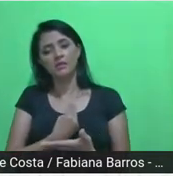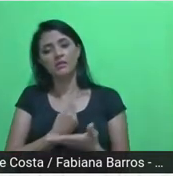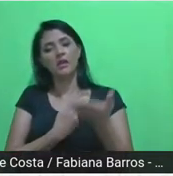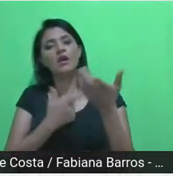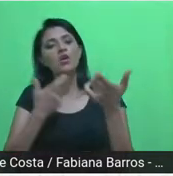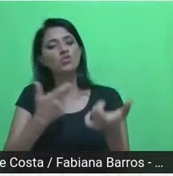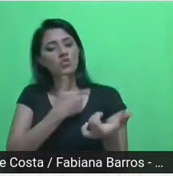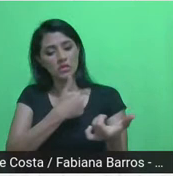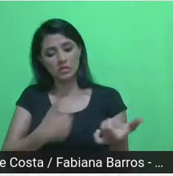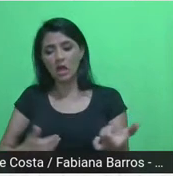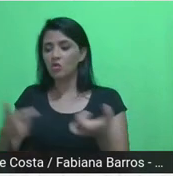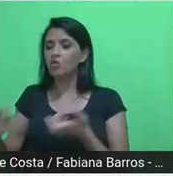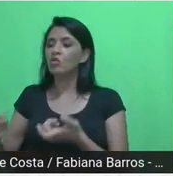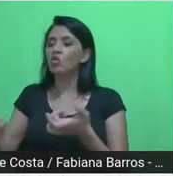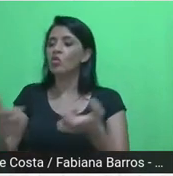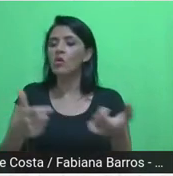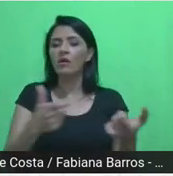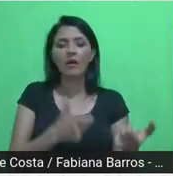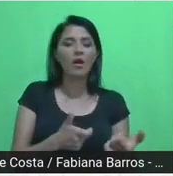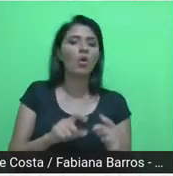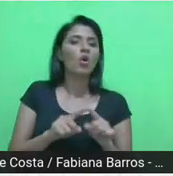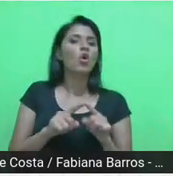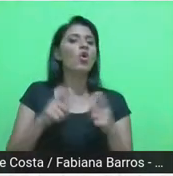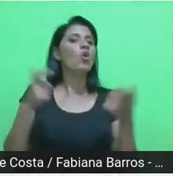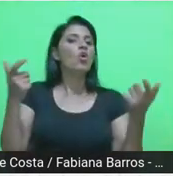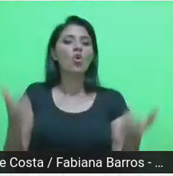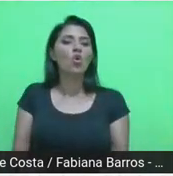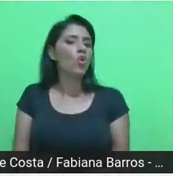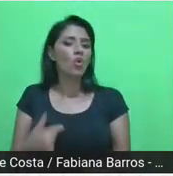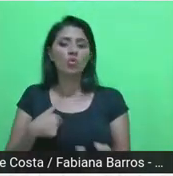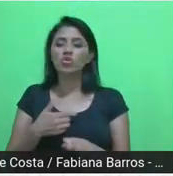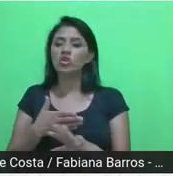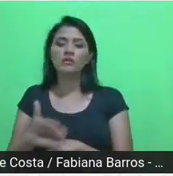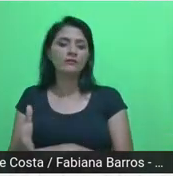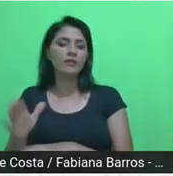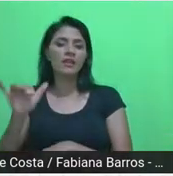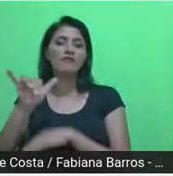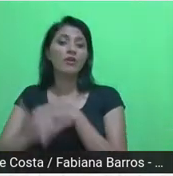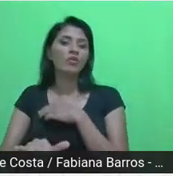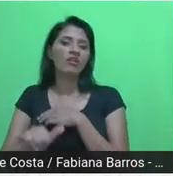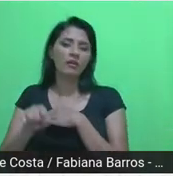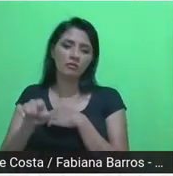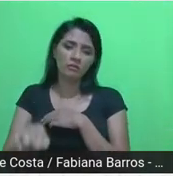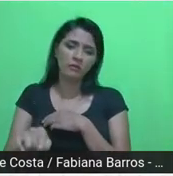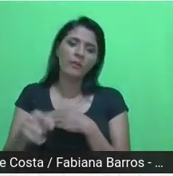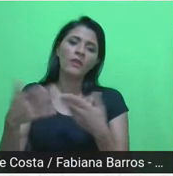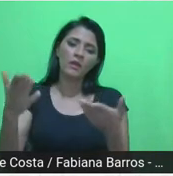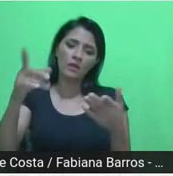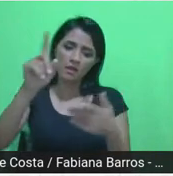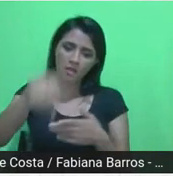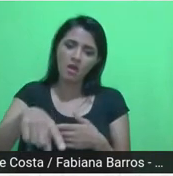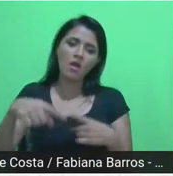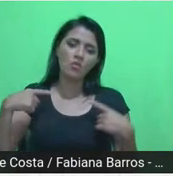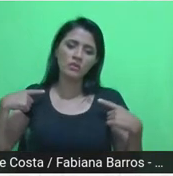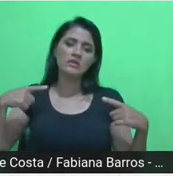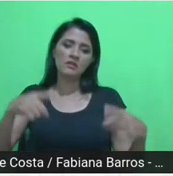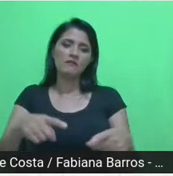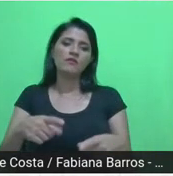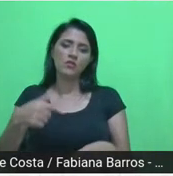onde ele não tem Estado e que esse é o grande desafio. Pode passar?